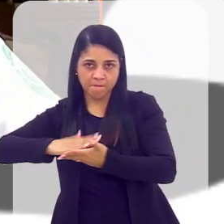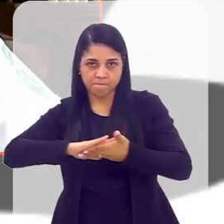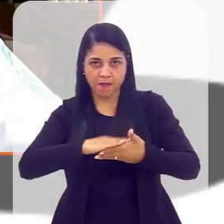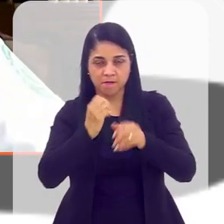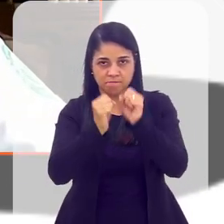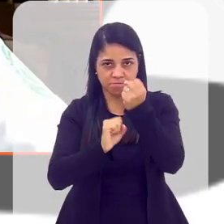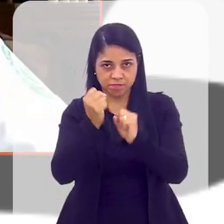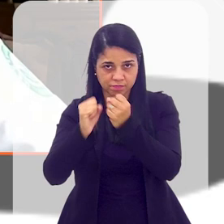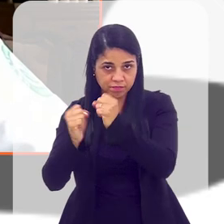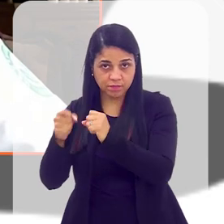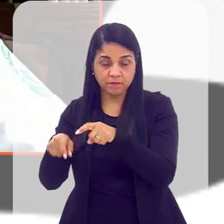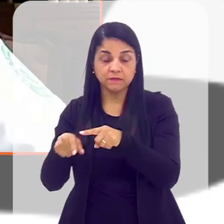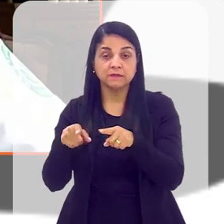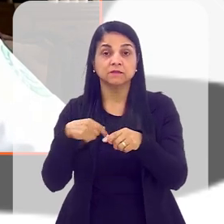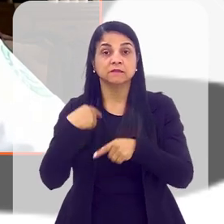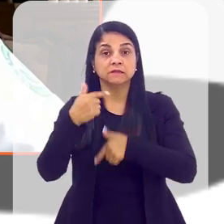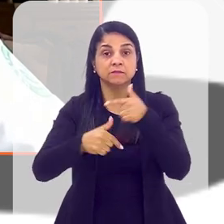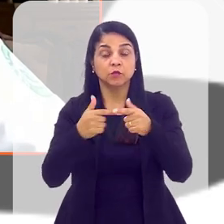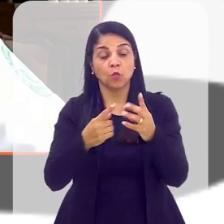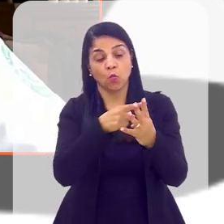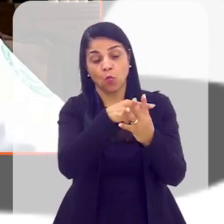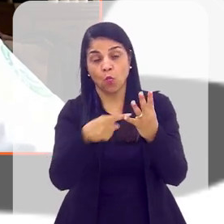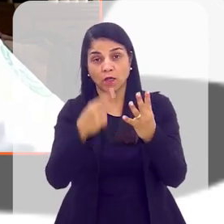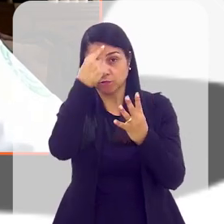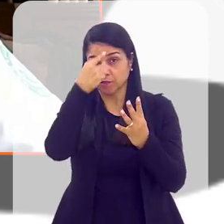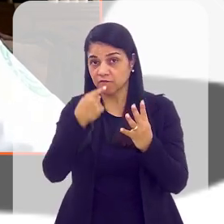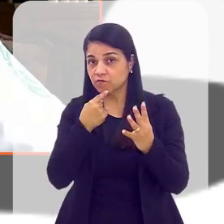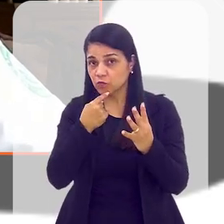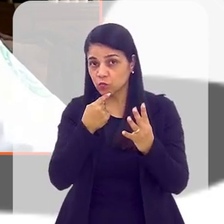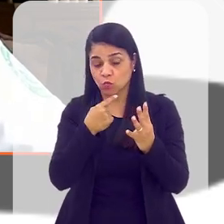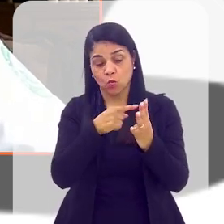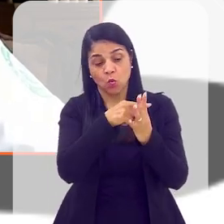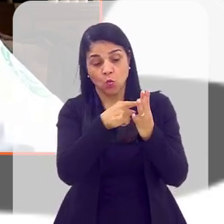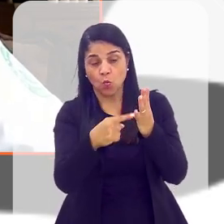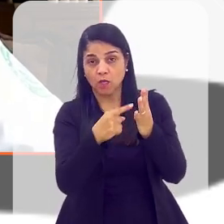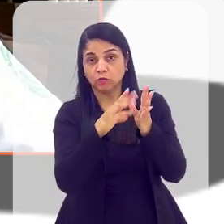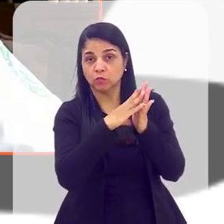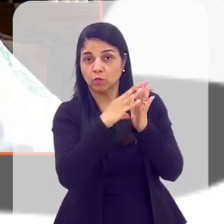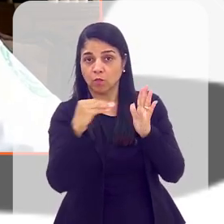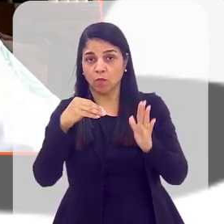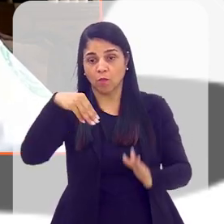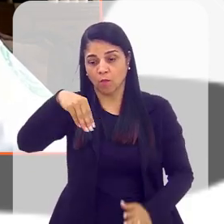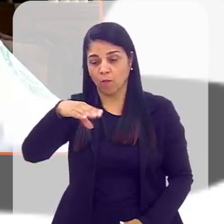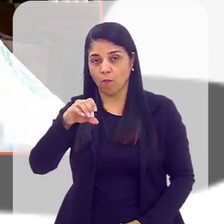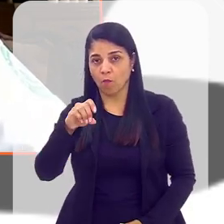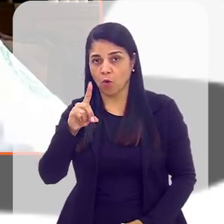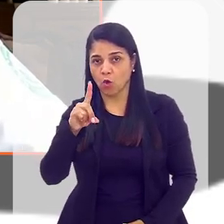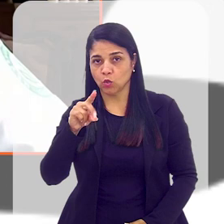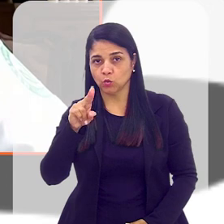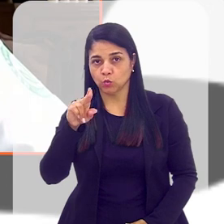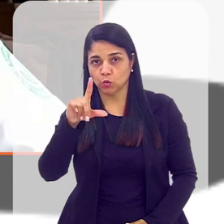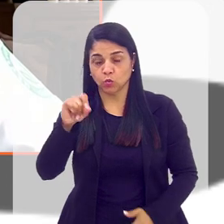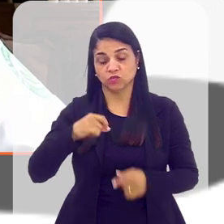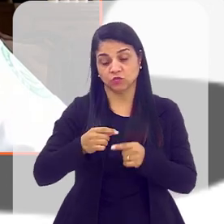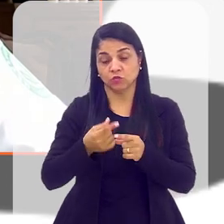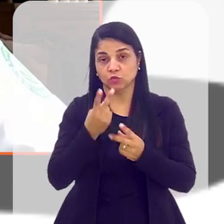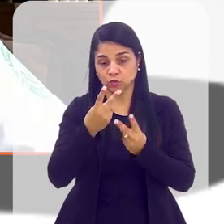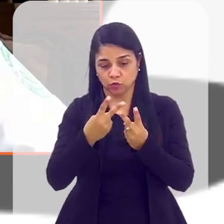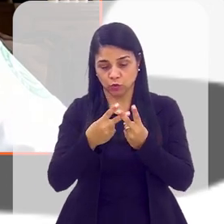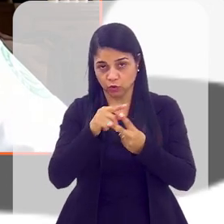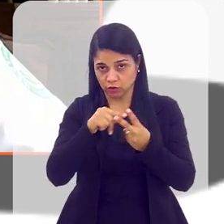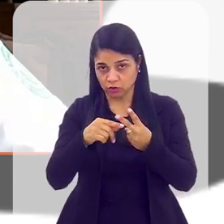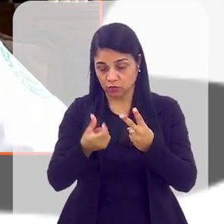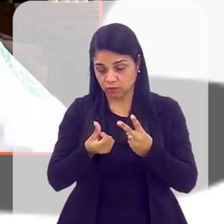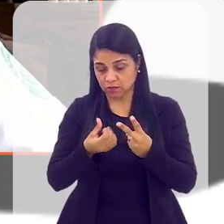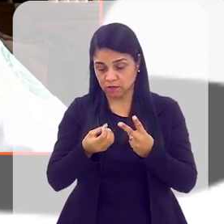E a curiosidade é o seguinte, que nós trabalhamos só com quatro perfis. São quatro módulos que a gente produz. São dois módulos com 60 centímetros